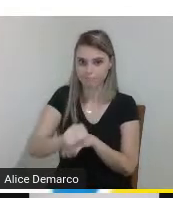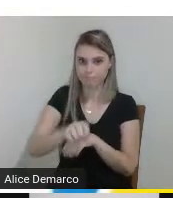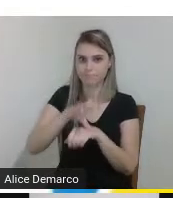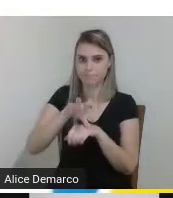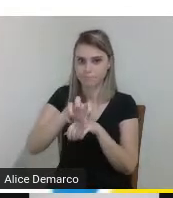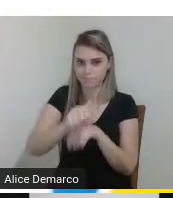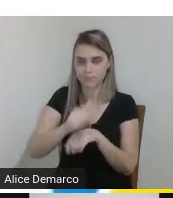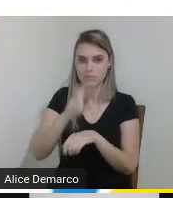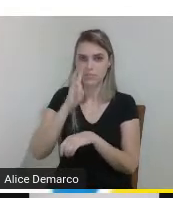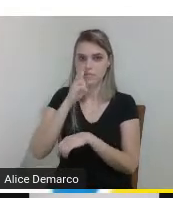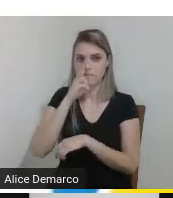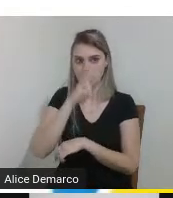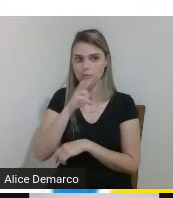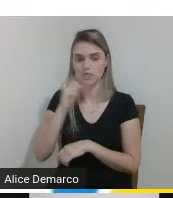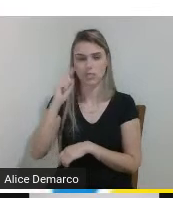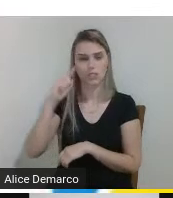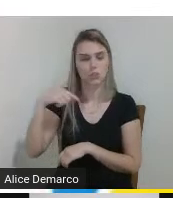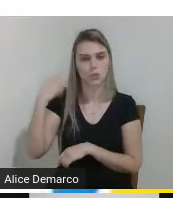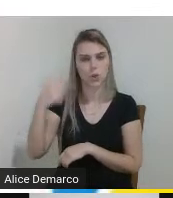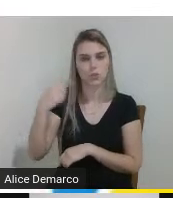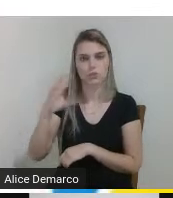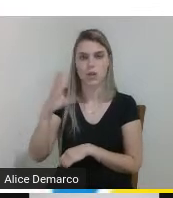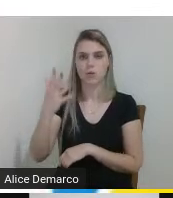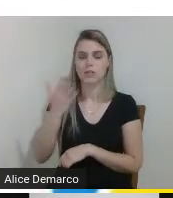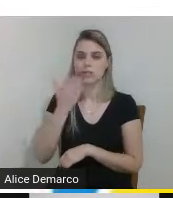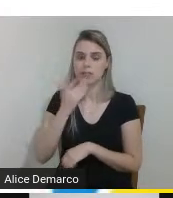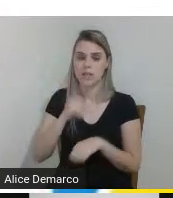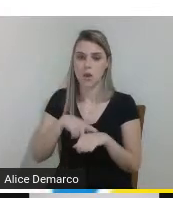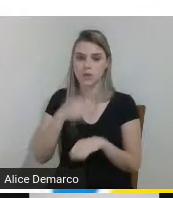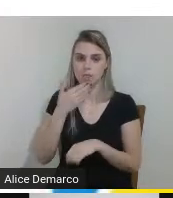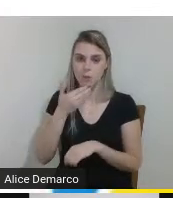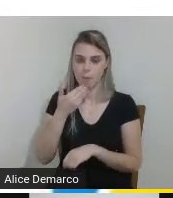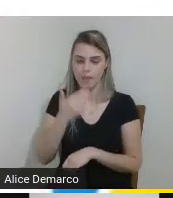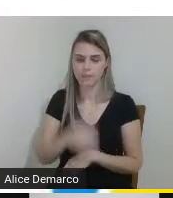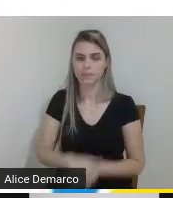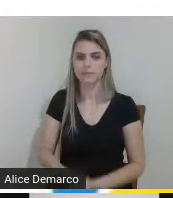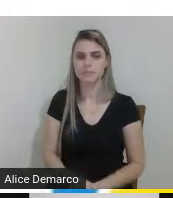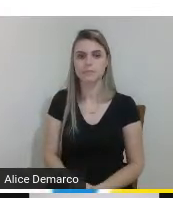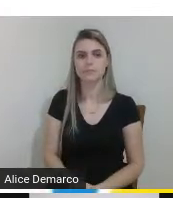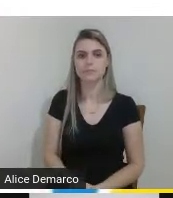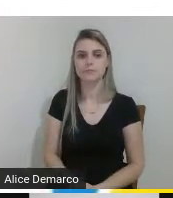e forças que é sofrido no dia a dia da alimentação próximo